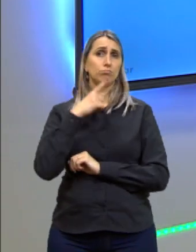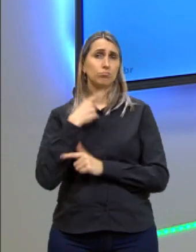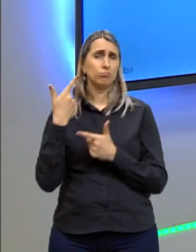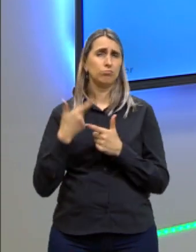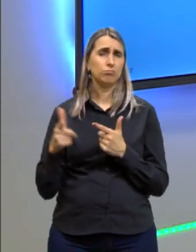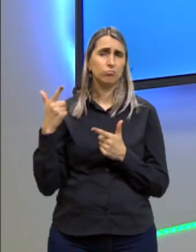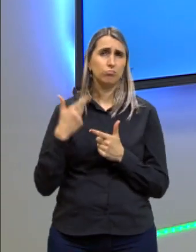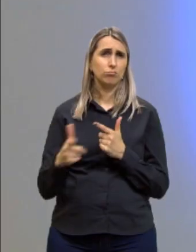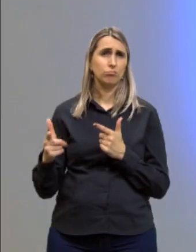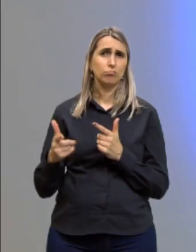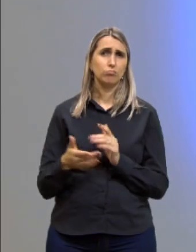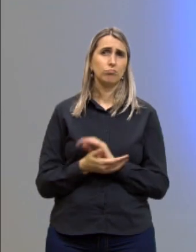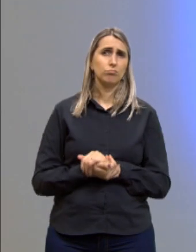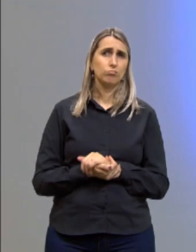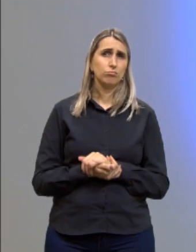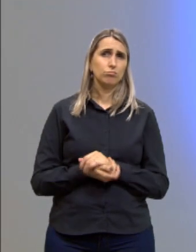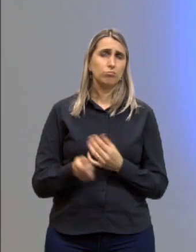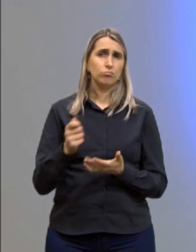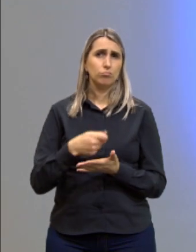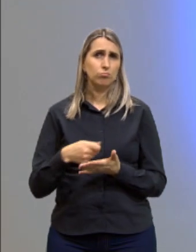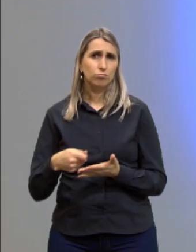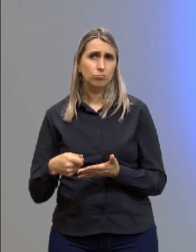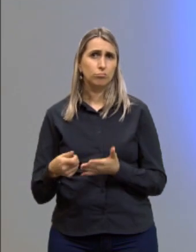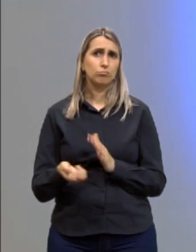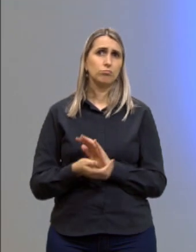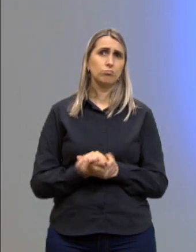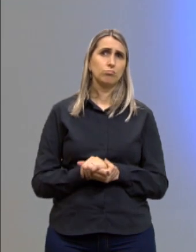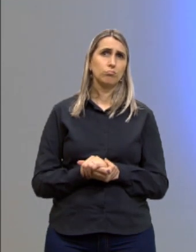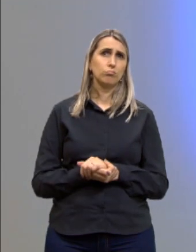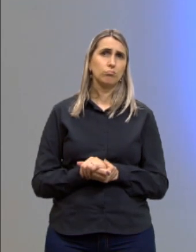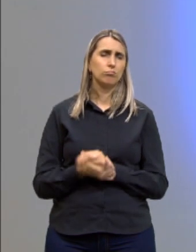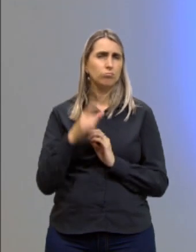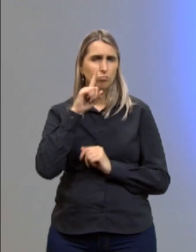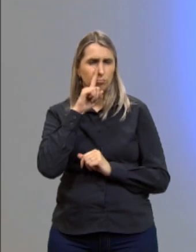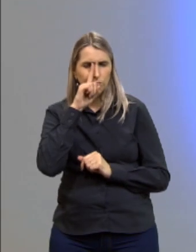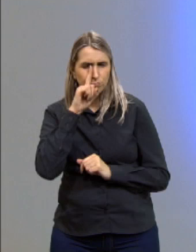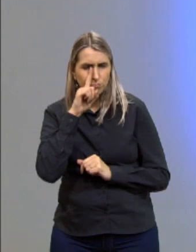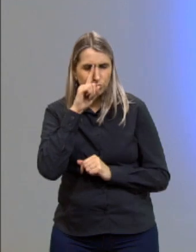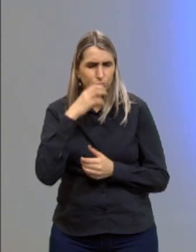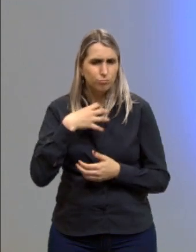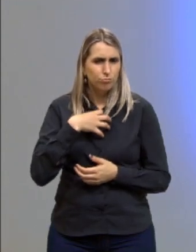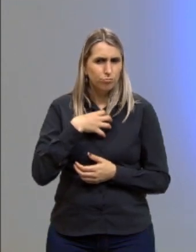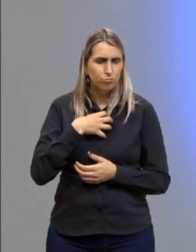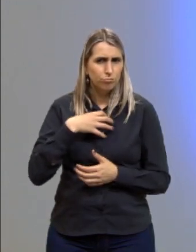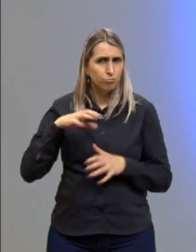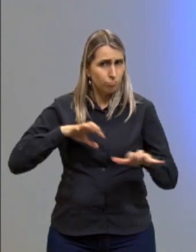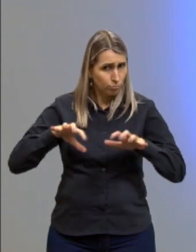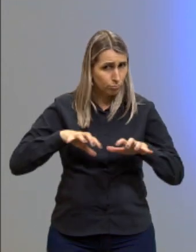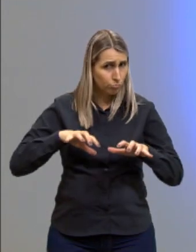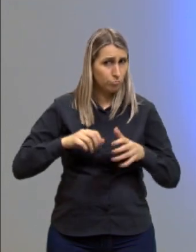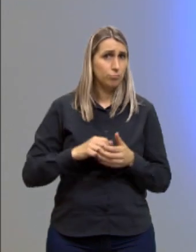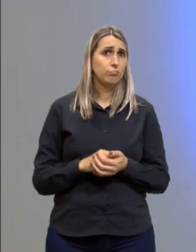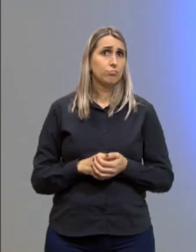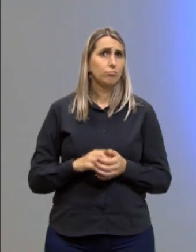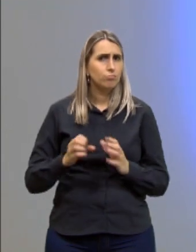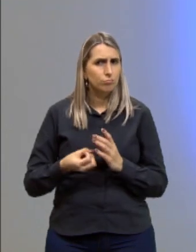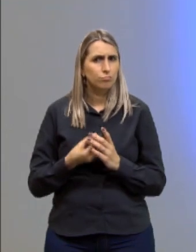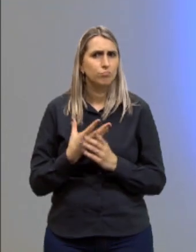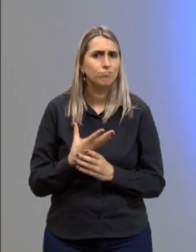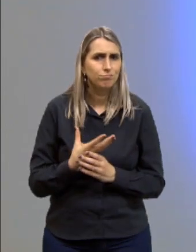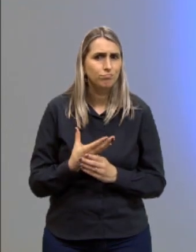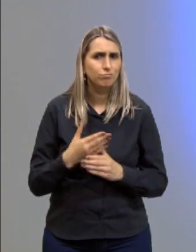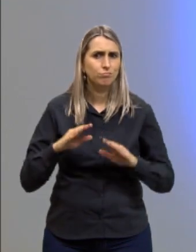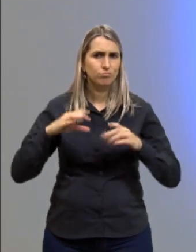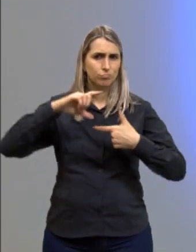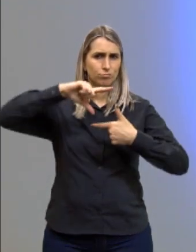probleminha, por quê? Porque ele escreve o seguinte, o perigo dessa maneira de atuar é a criação de